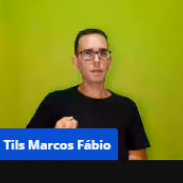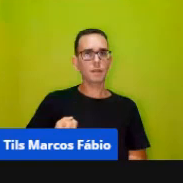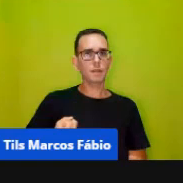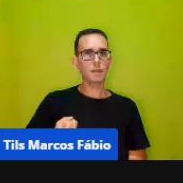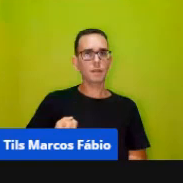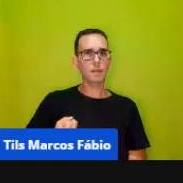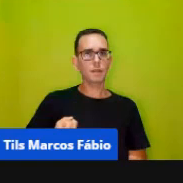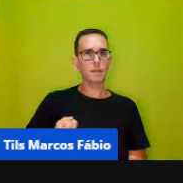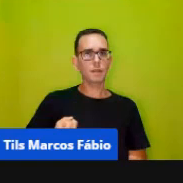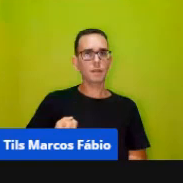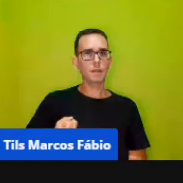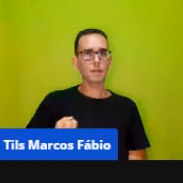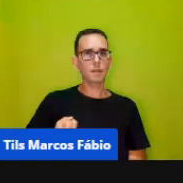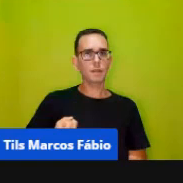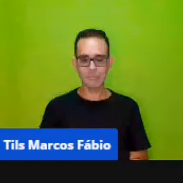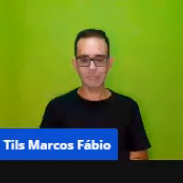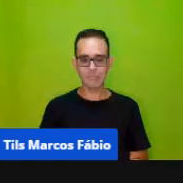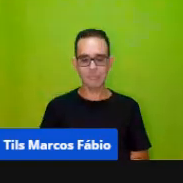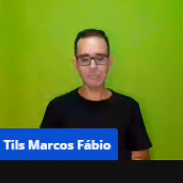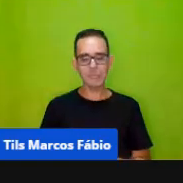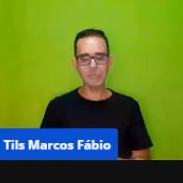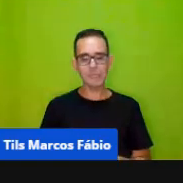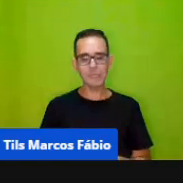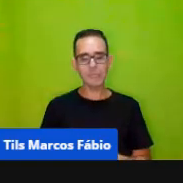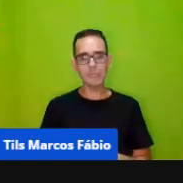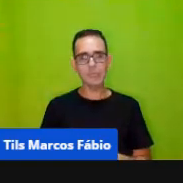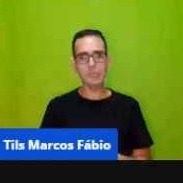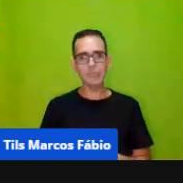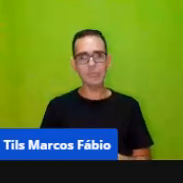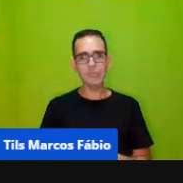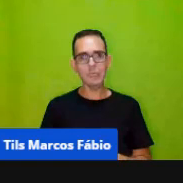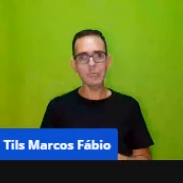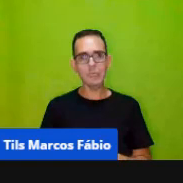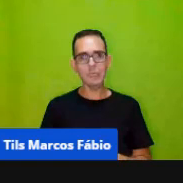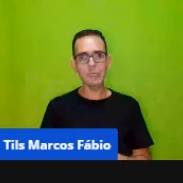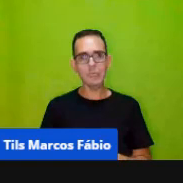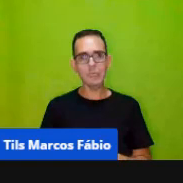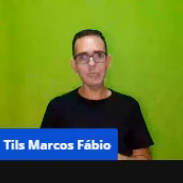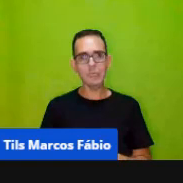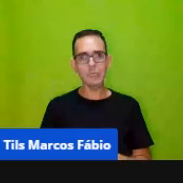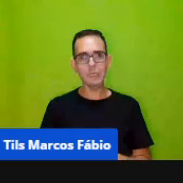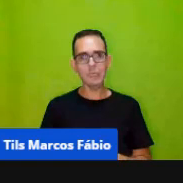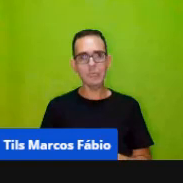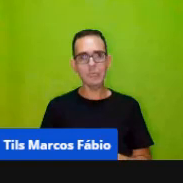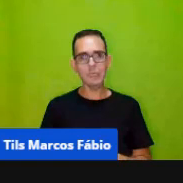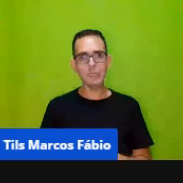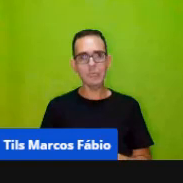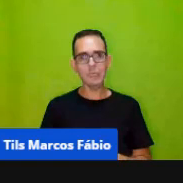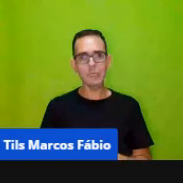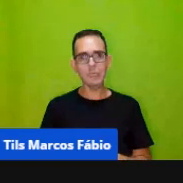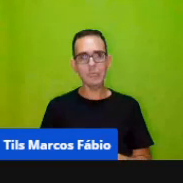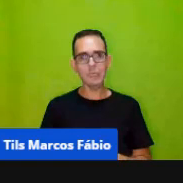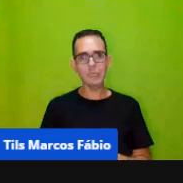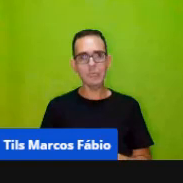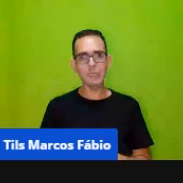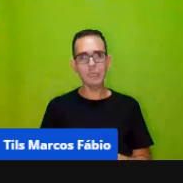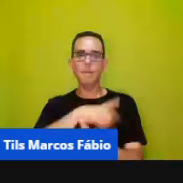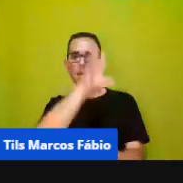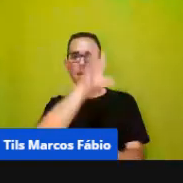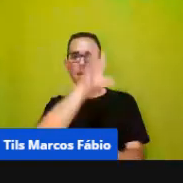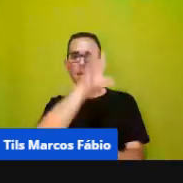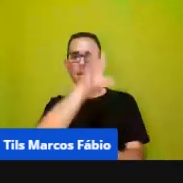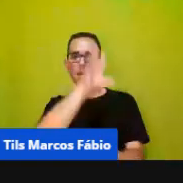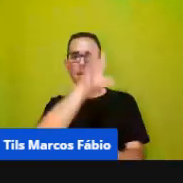então é importante trabalhar com adivinhas quando eu tenho esse objetivo faz parte da linguagem matemática também